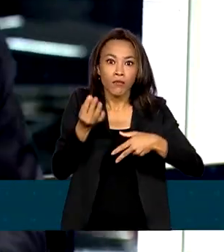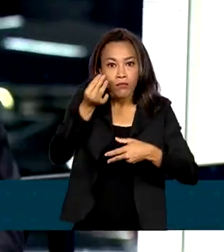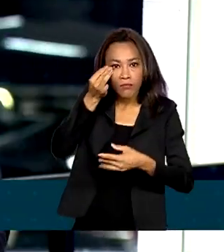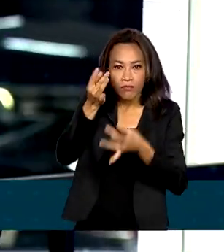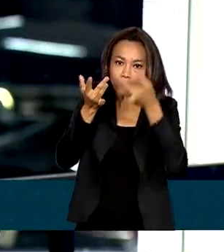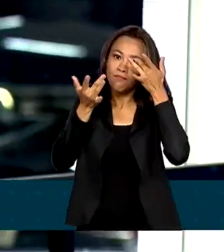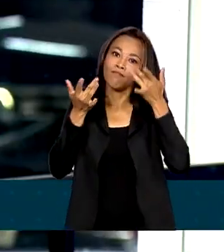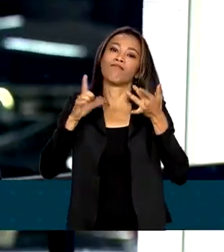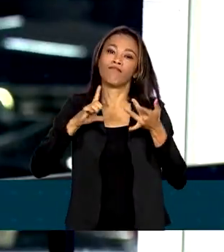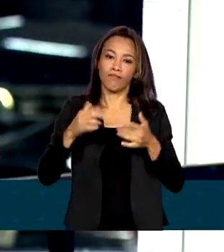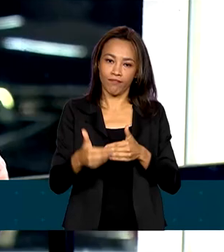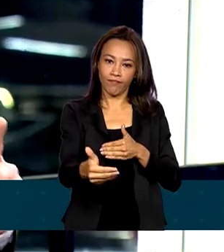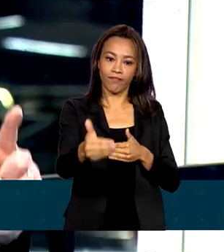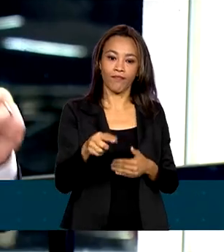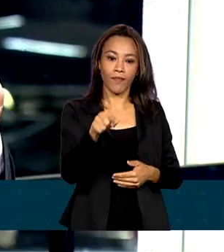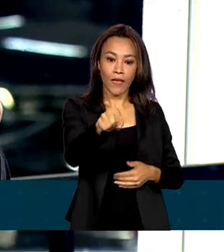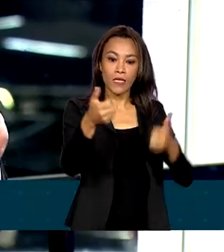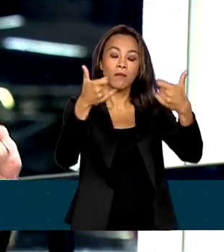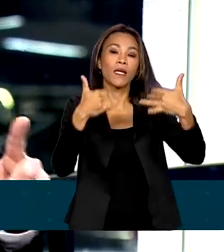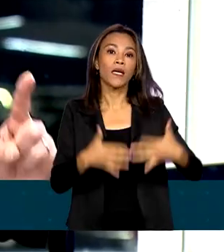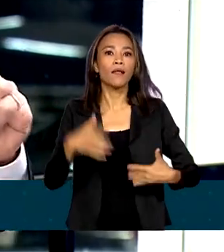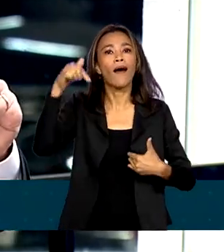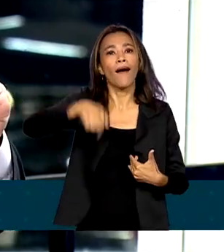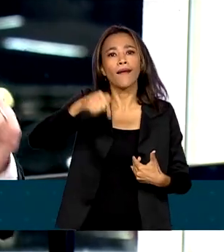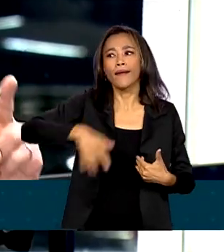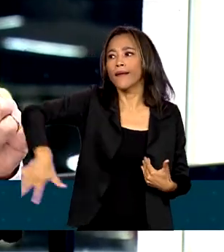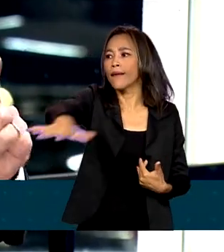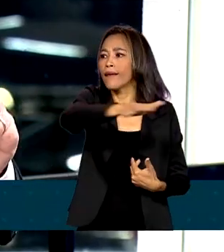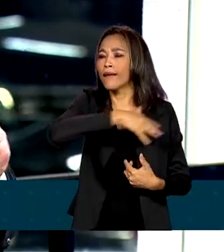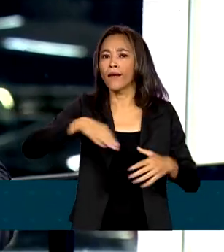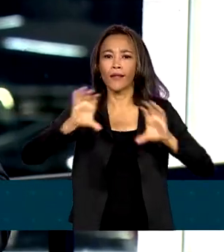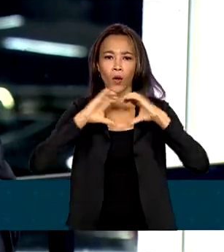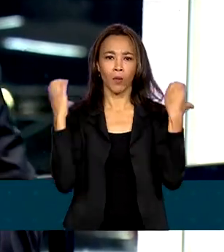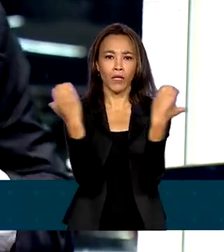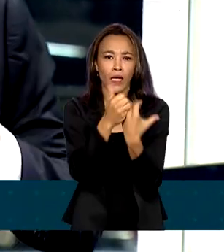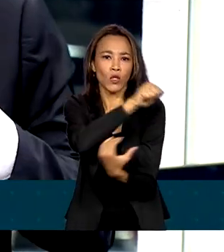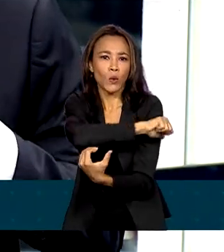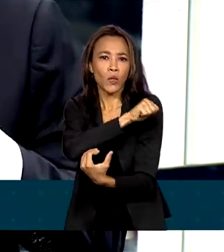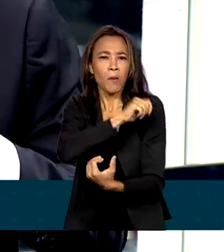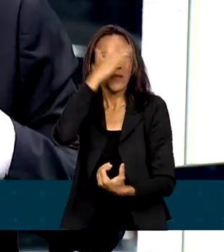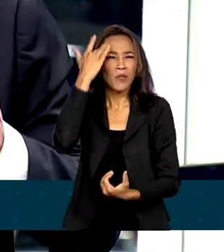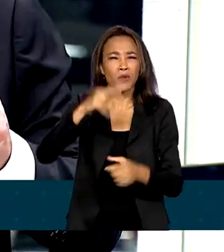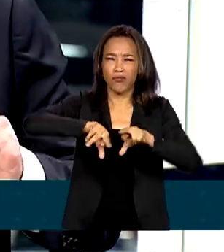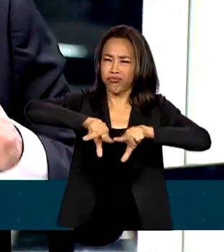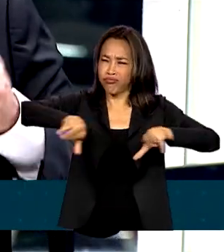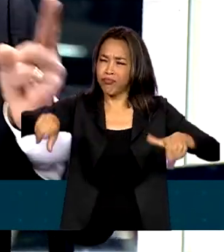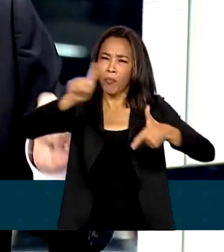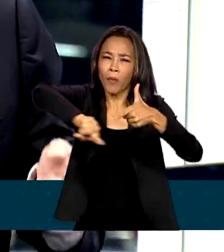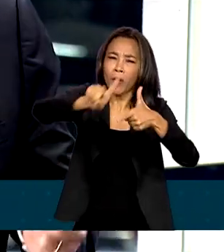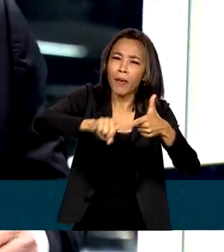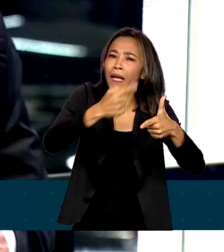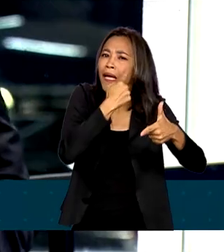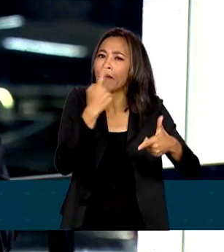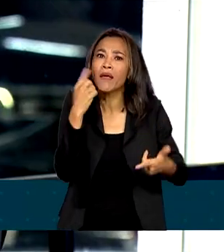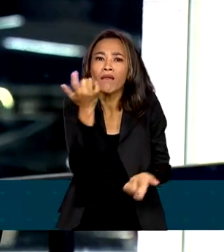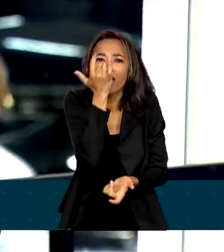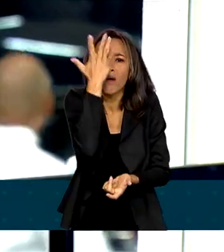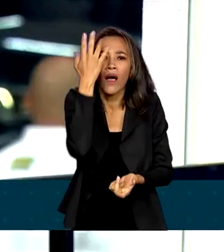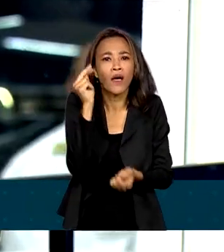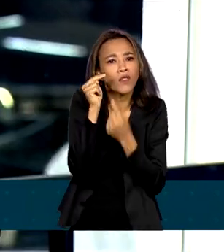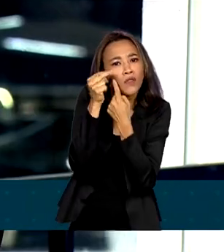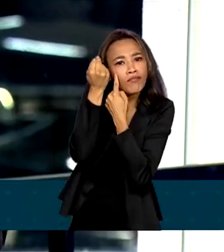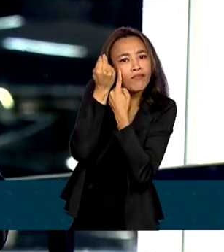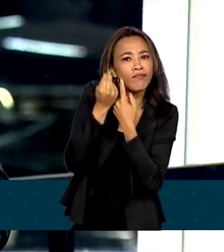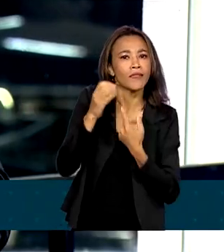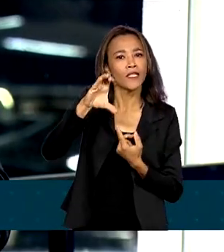comunidades cariocas, a quantidade de pessoas que tem problema de catarata e que não sabe que é fácil operar, agora